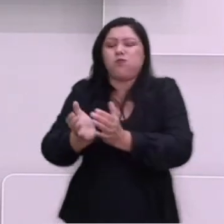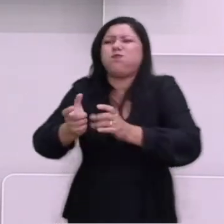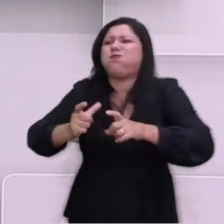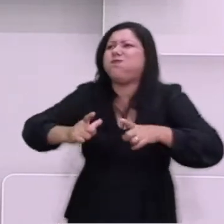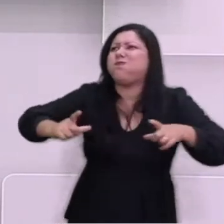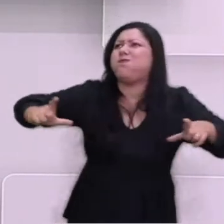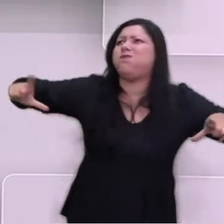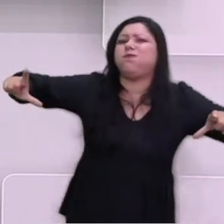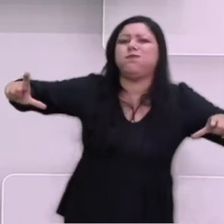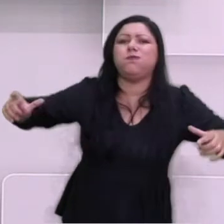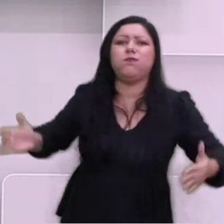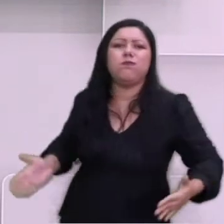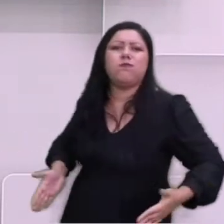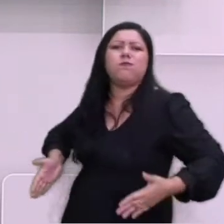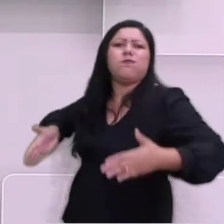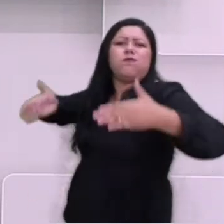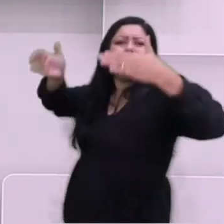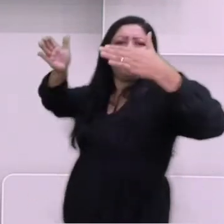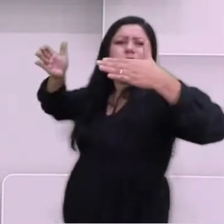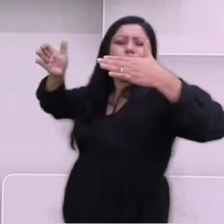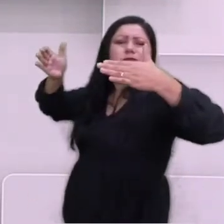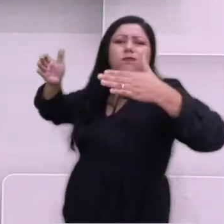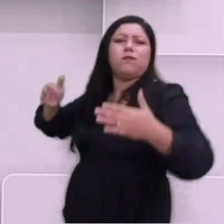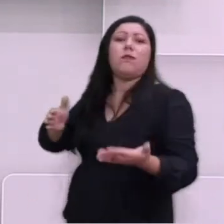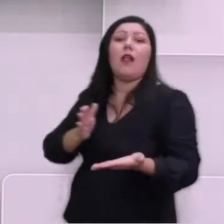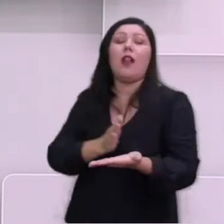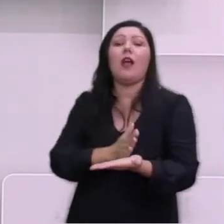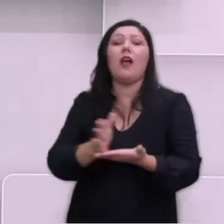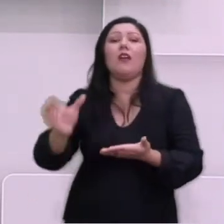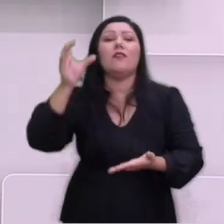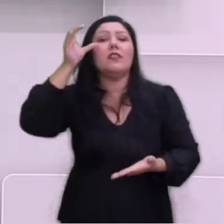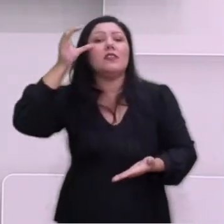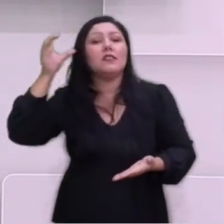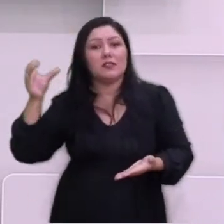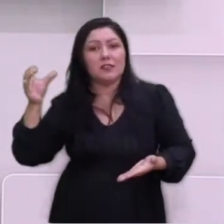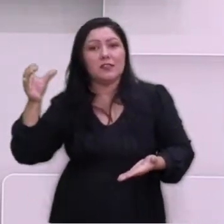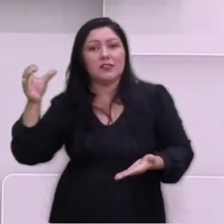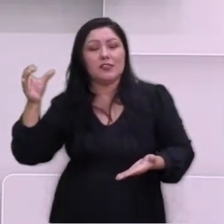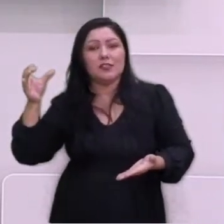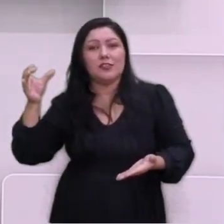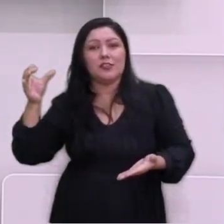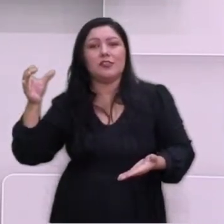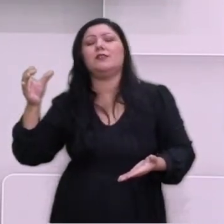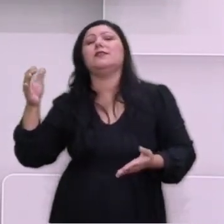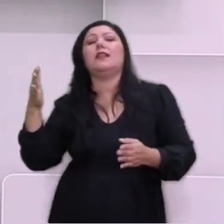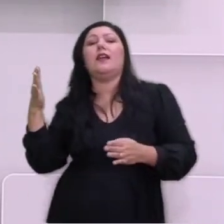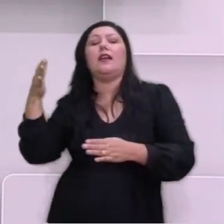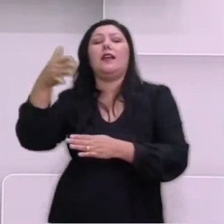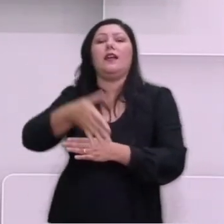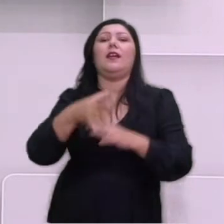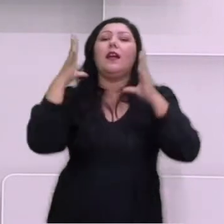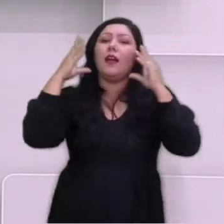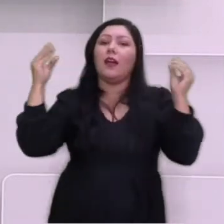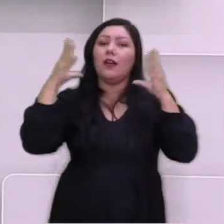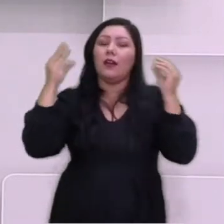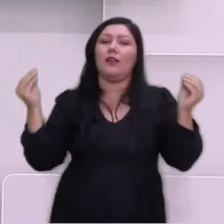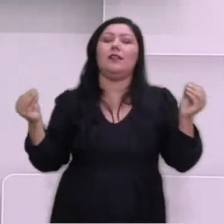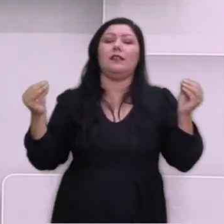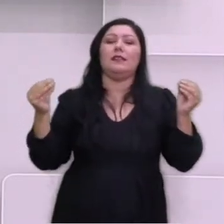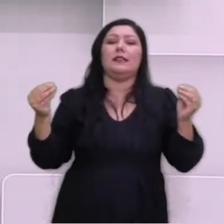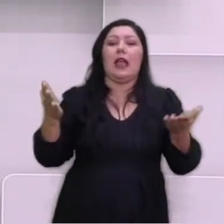comprimento, que estava a caminho da China para a Holanda, quando encalhou depois que, alegadamente,